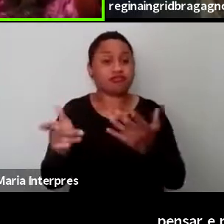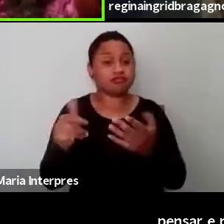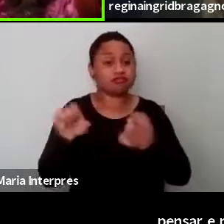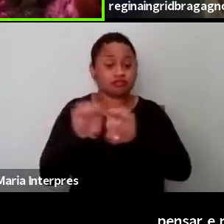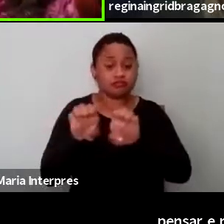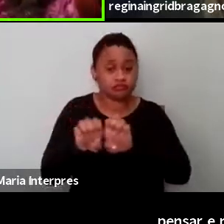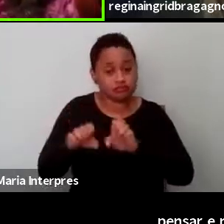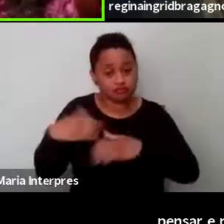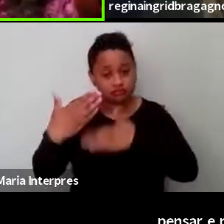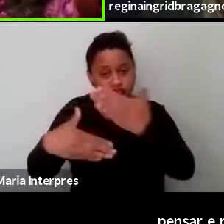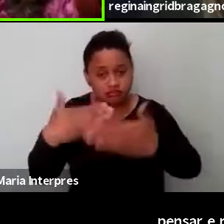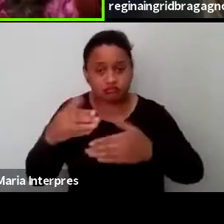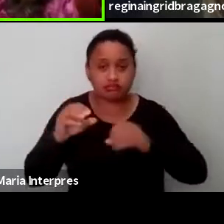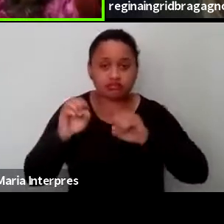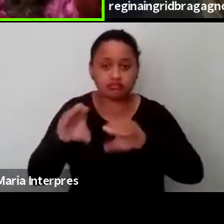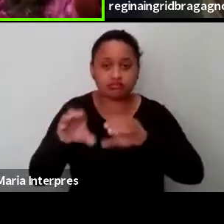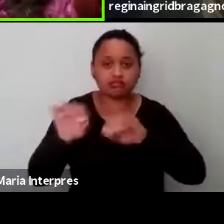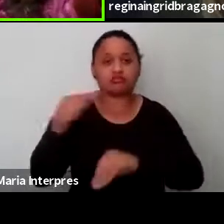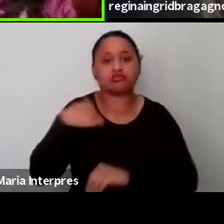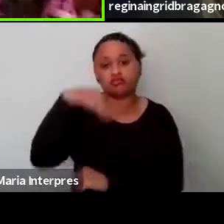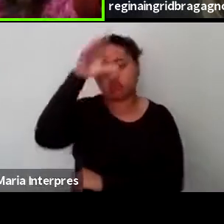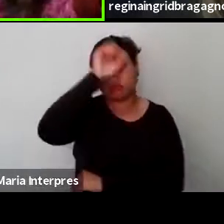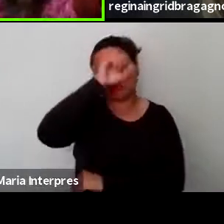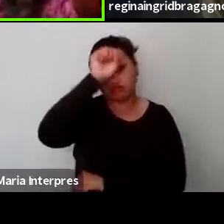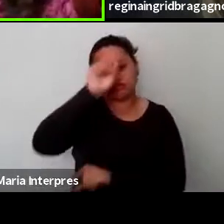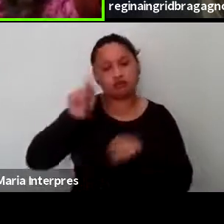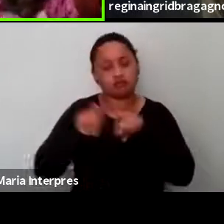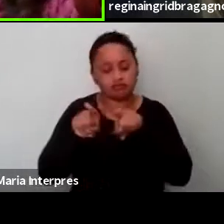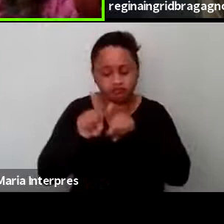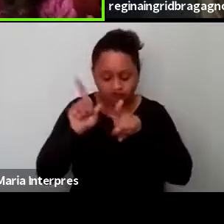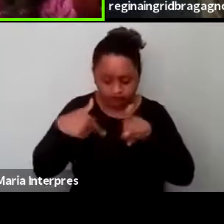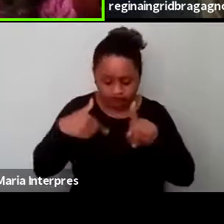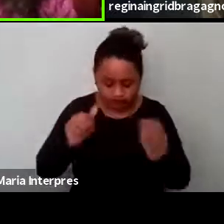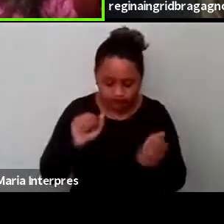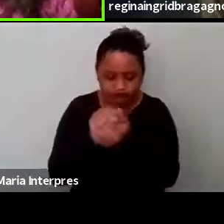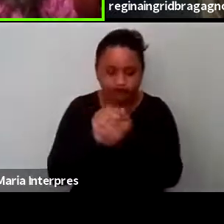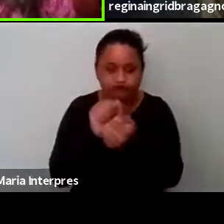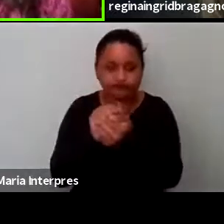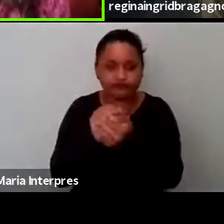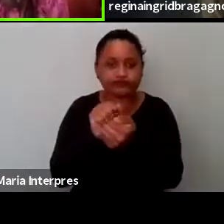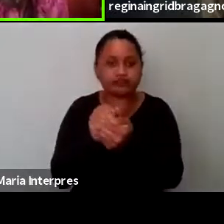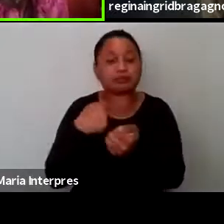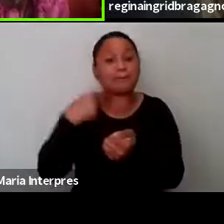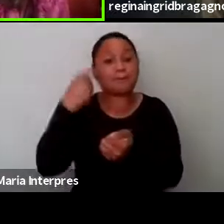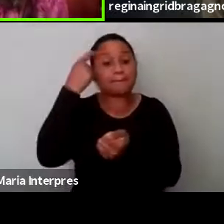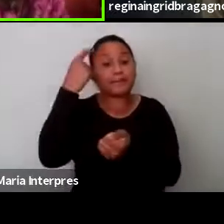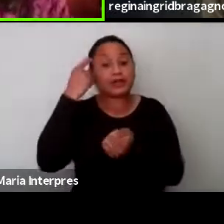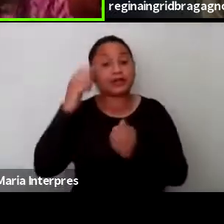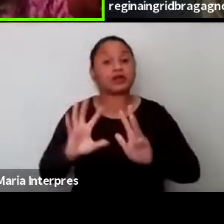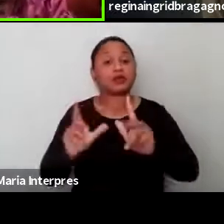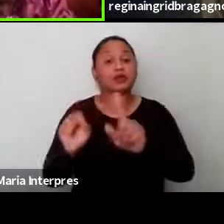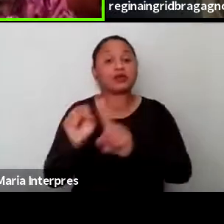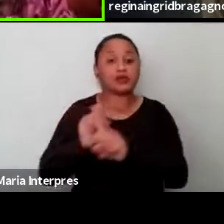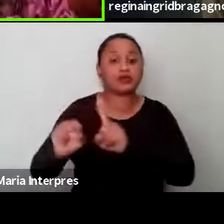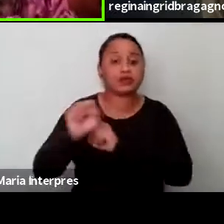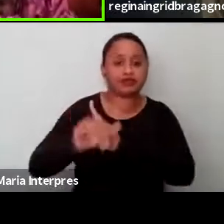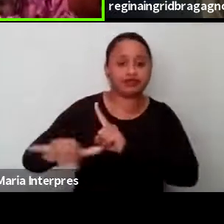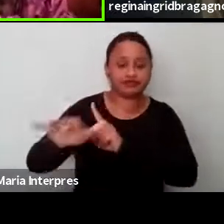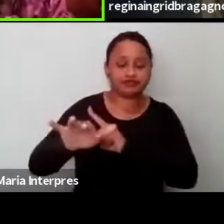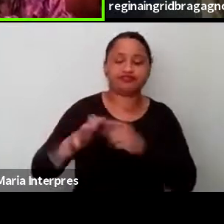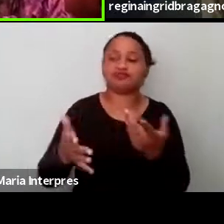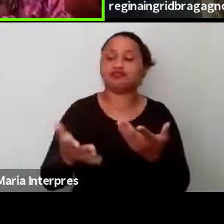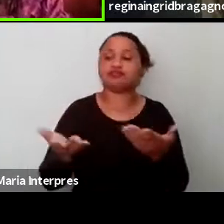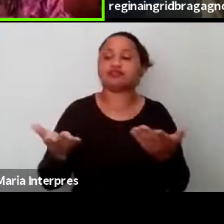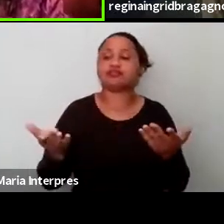processo de ensino-aprendizagem e desse estar juntos pensando a nossa sociedade, né? Eu queria trazer também uma